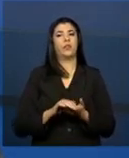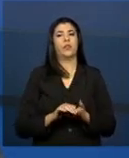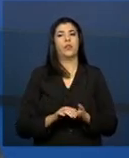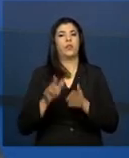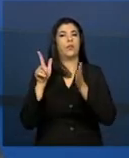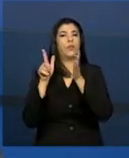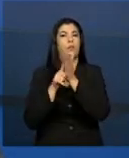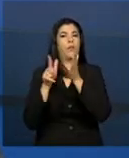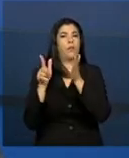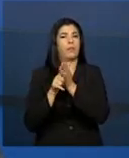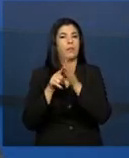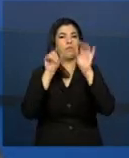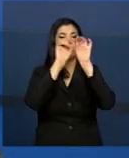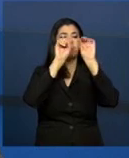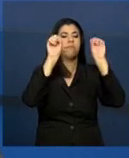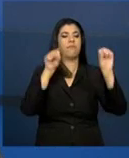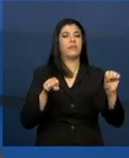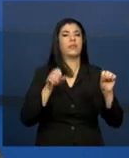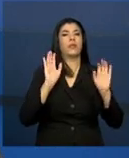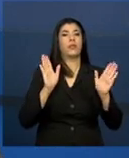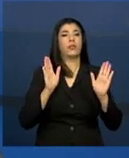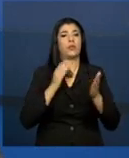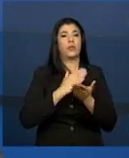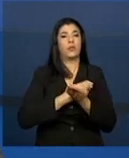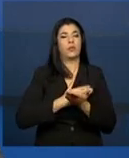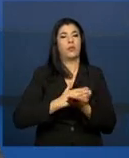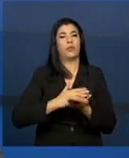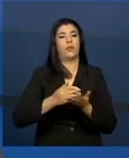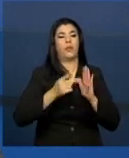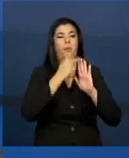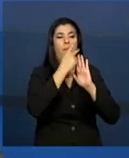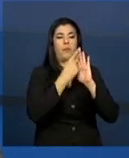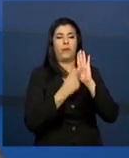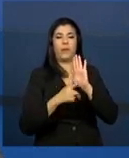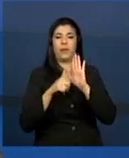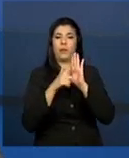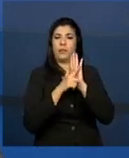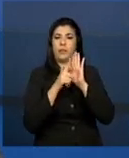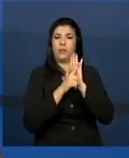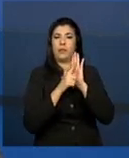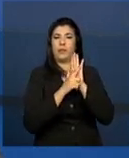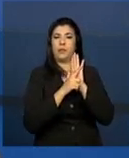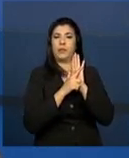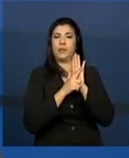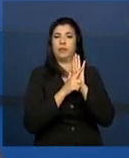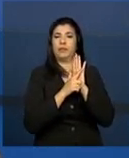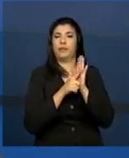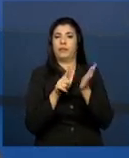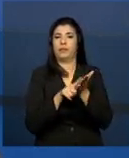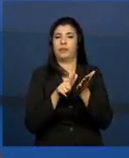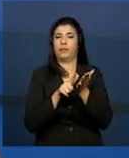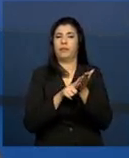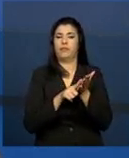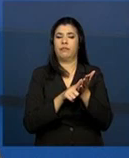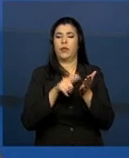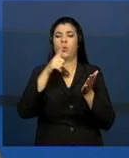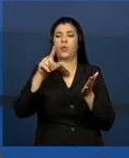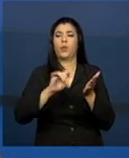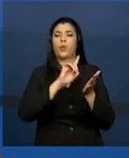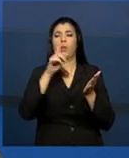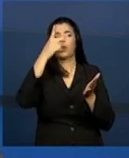bloco na rua, vamos dizer assim, e lançamos o prontuário em papel, no dia seguinte, as pessoas já